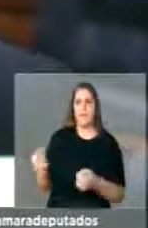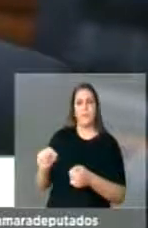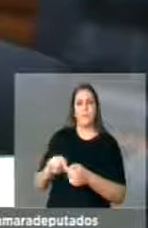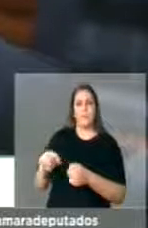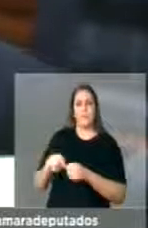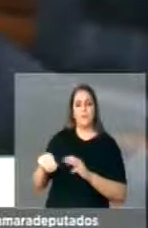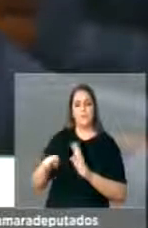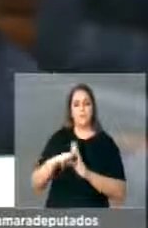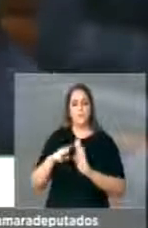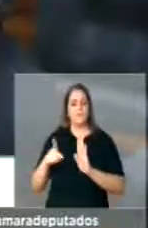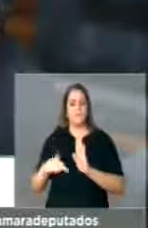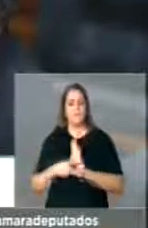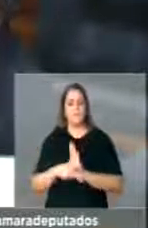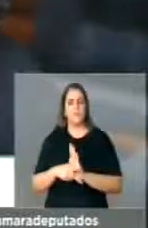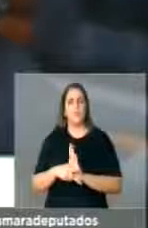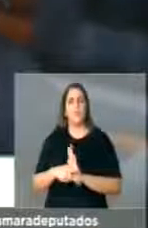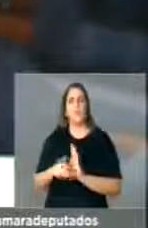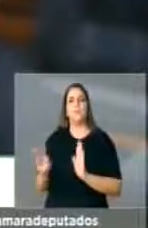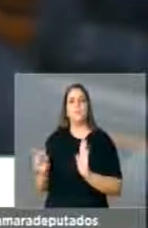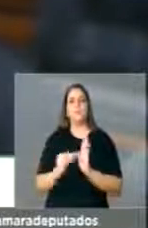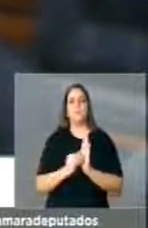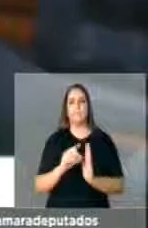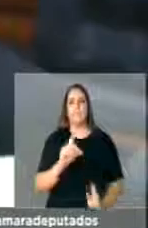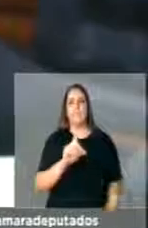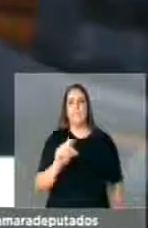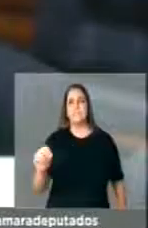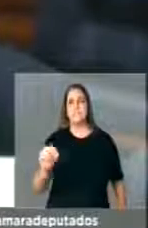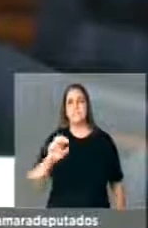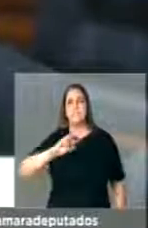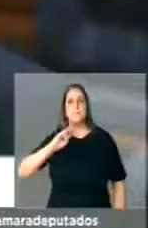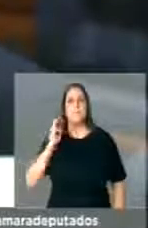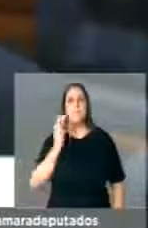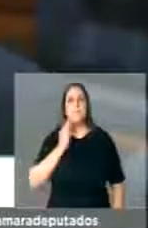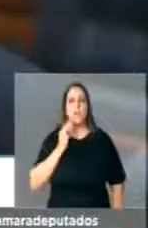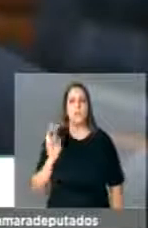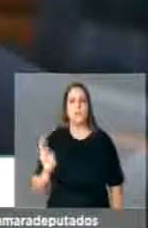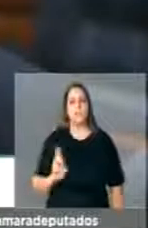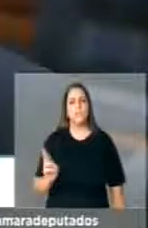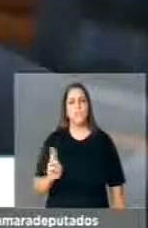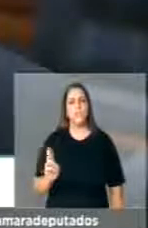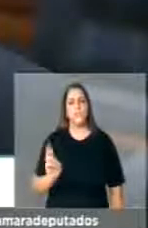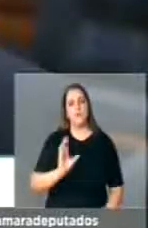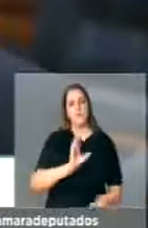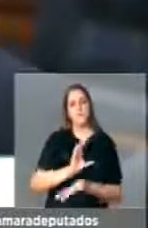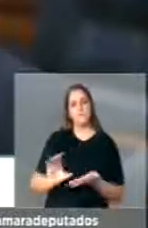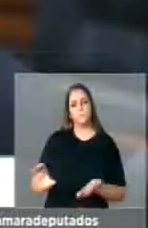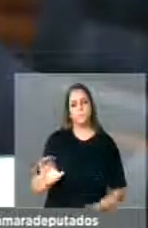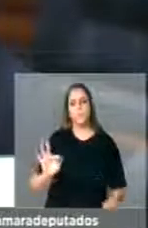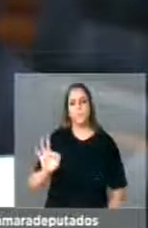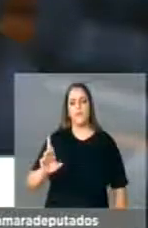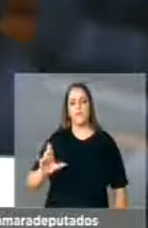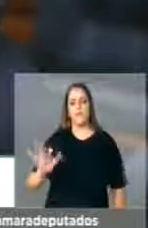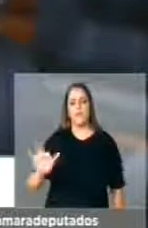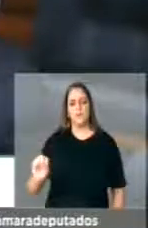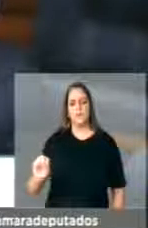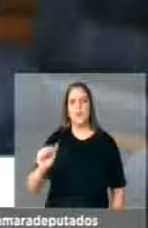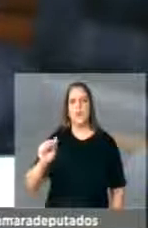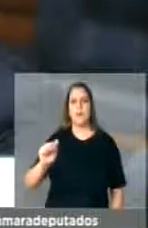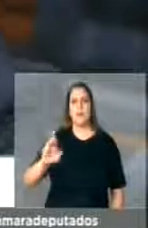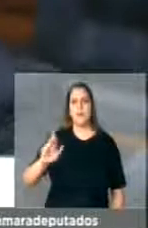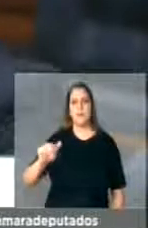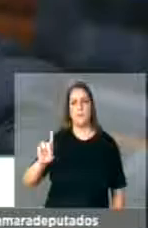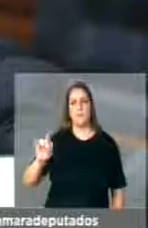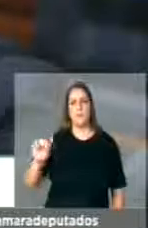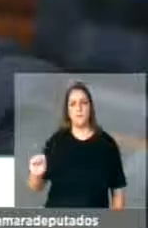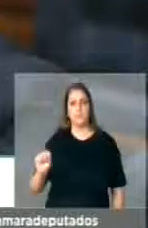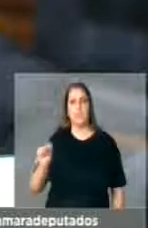destinando 100 milhões de reais para as Forças Armadas para poderem trabalhar, para fazer as